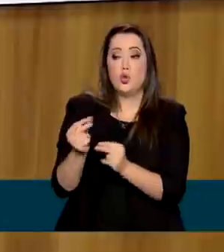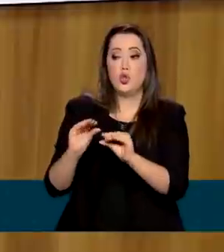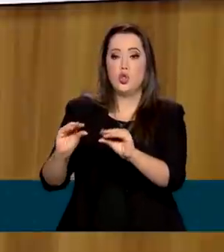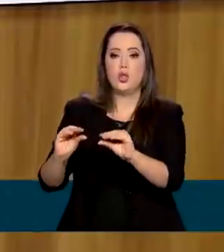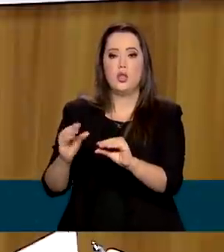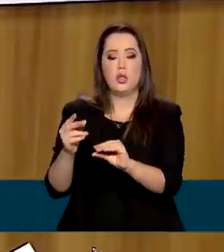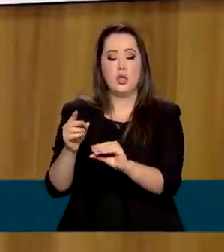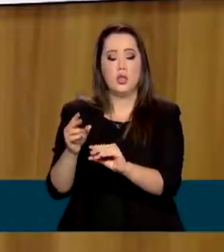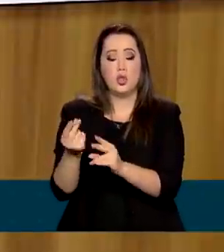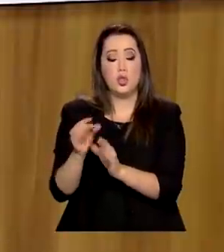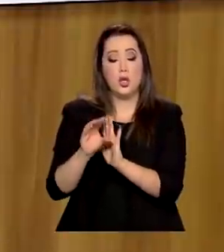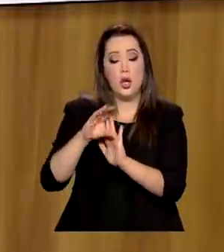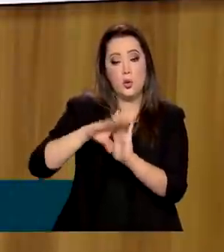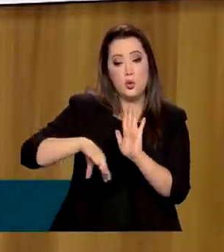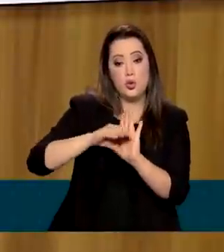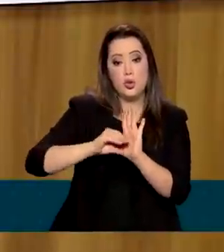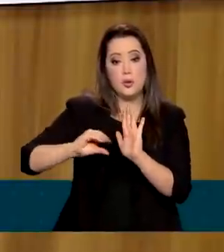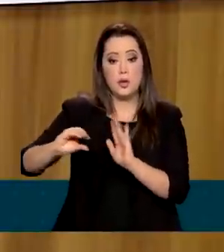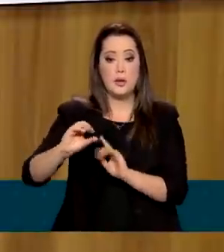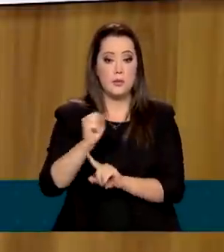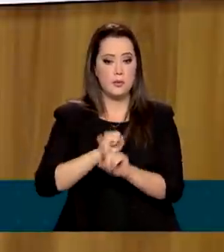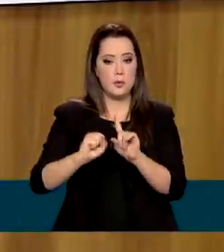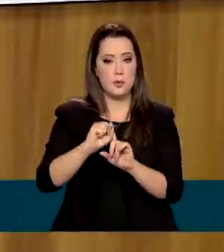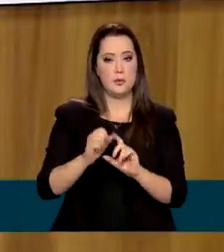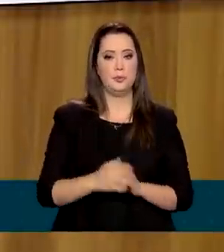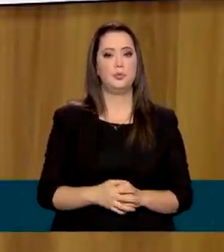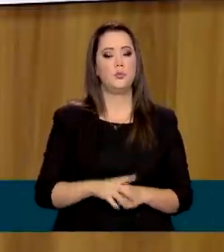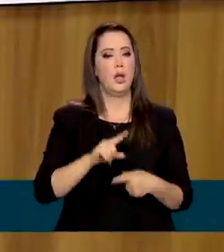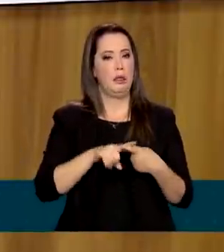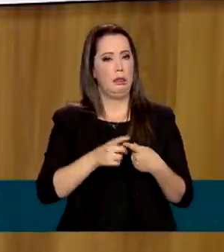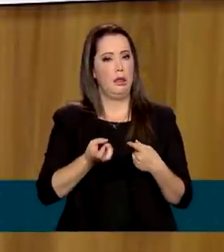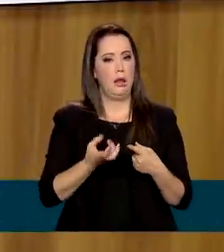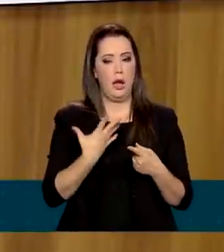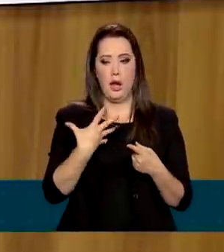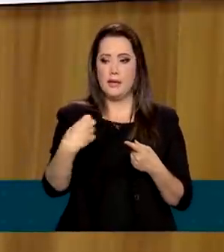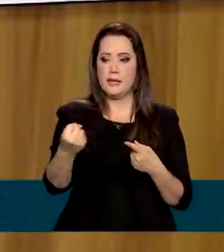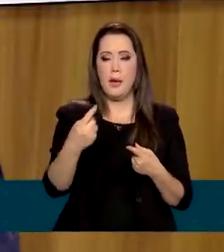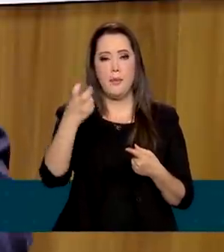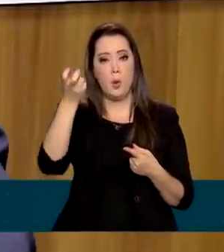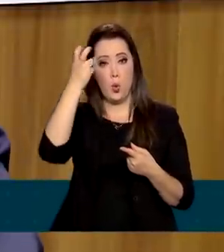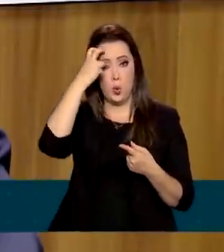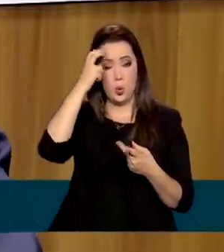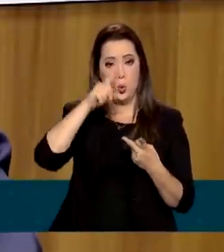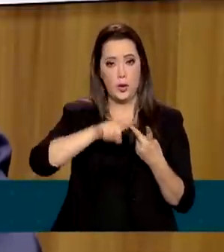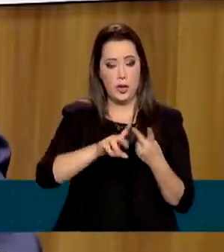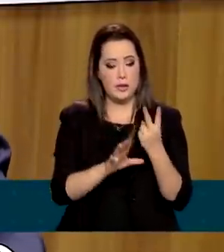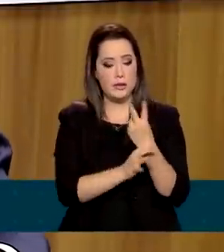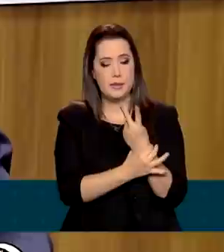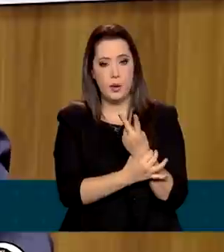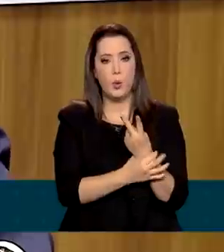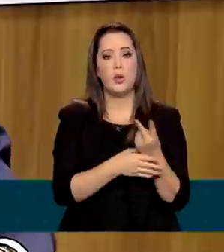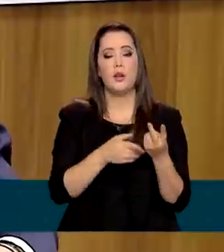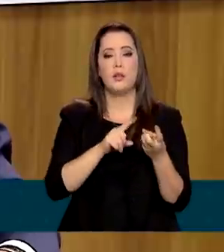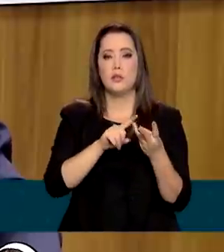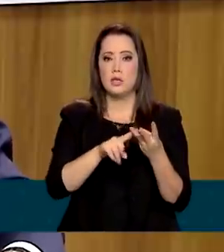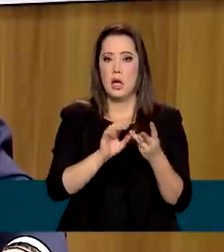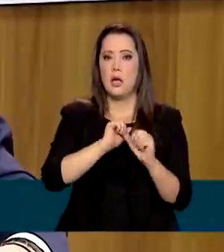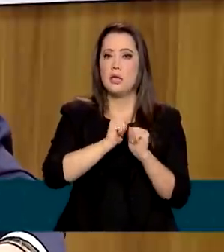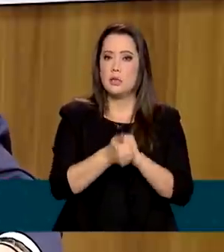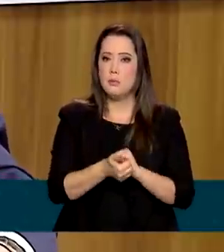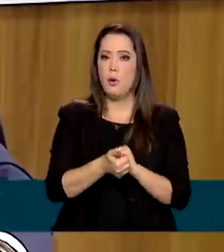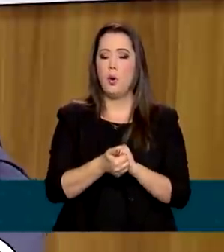Para a parte da cultura, para a parte da segurança pública, para a parte dos esportes